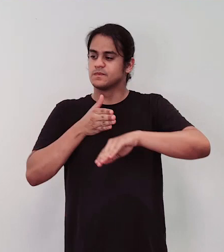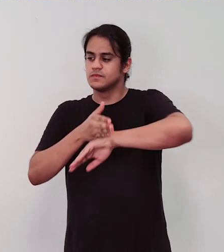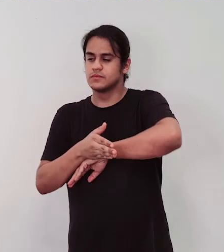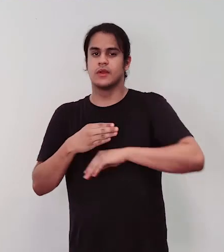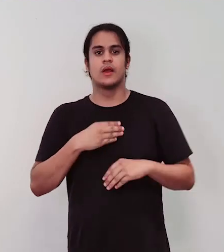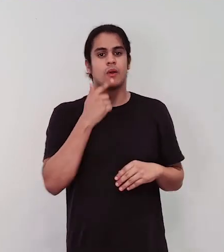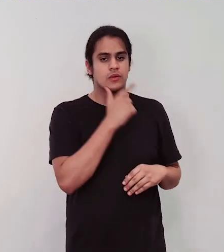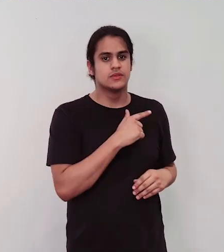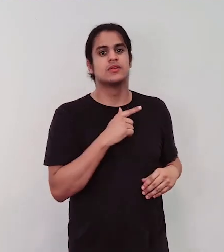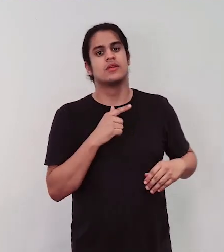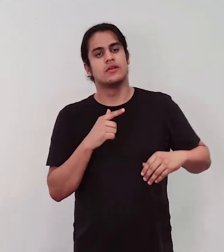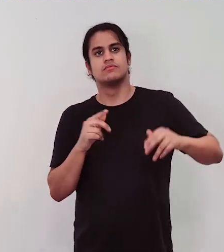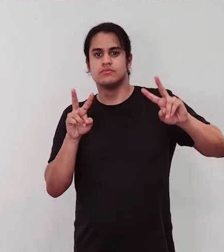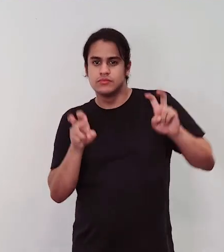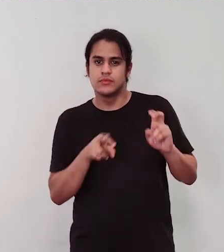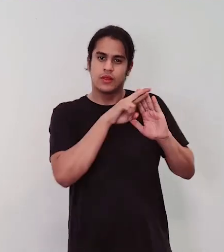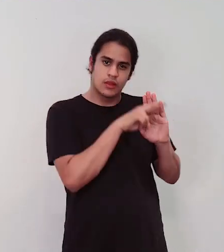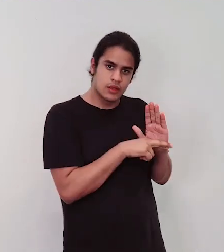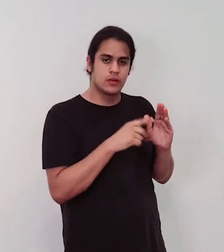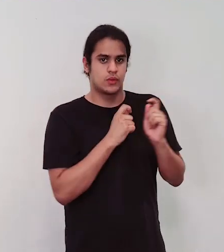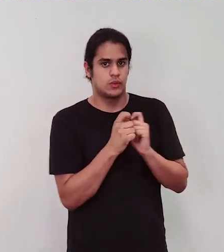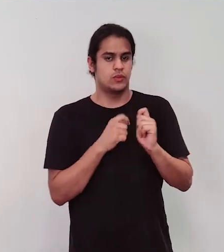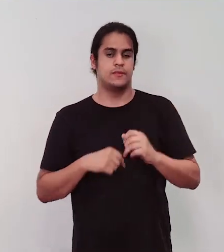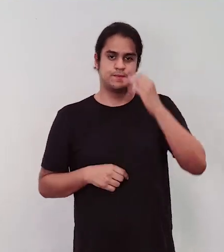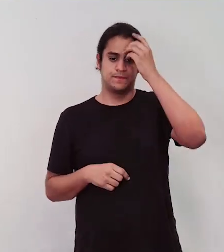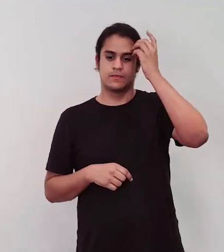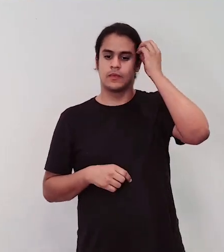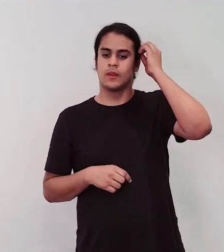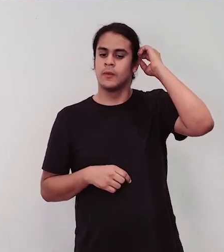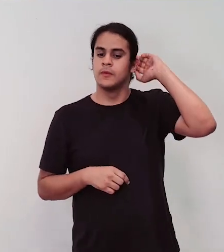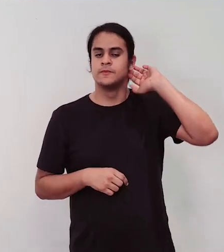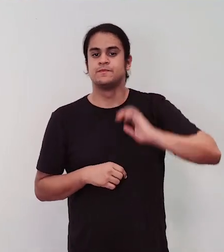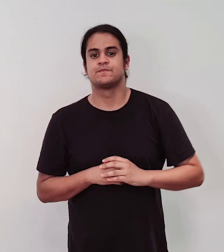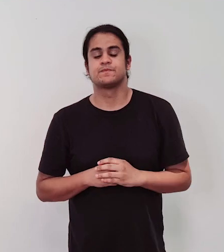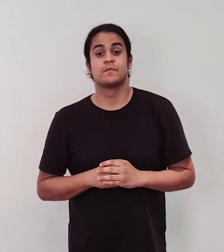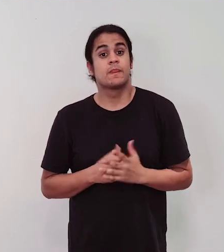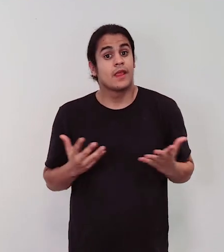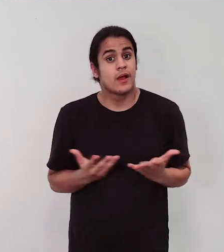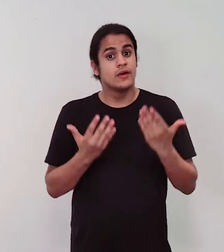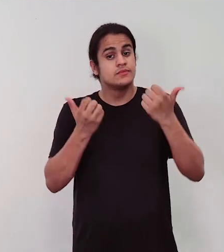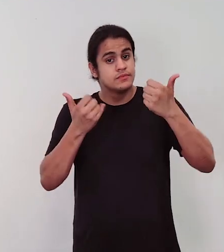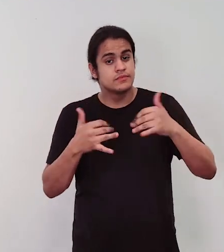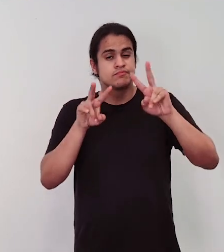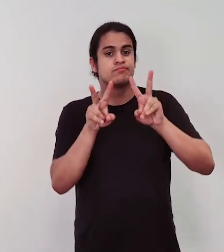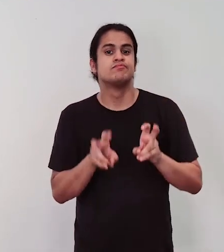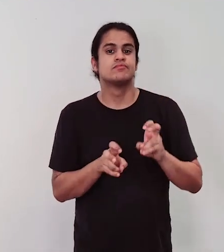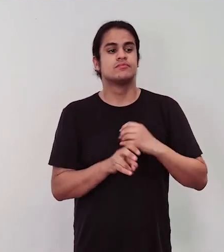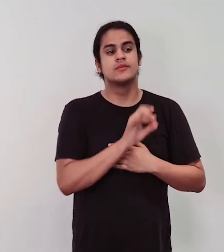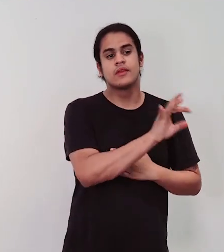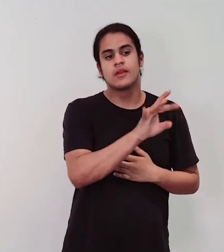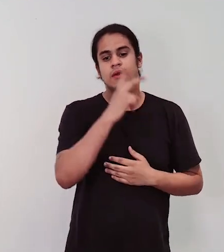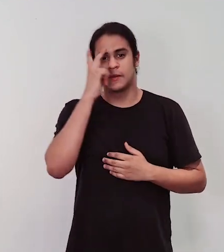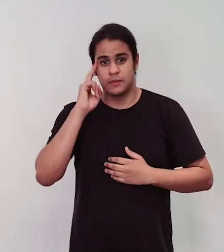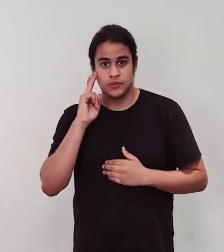essas normas que são ensinadas para a gente. E agora para desenrolar um pouco sobre a forma que cada pessoa